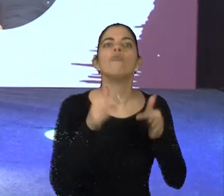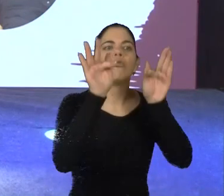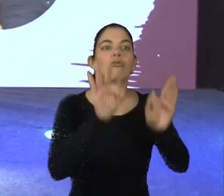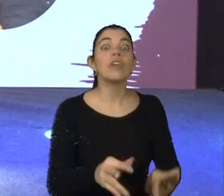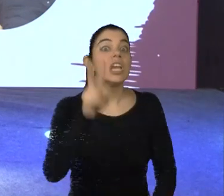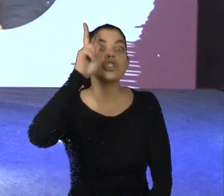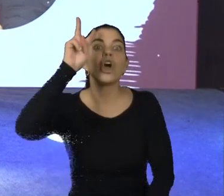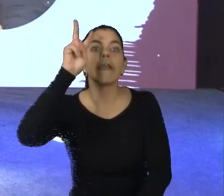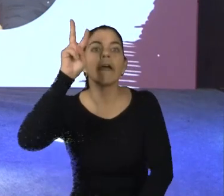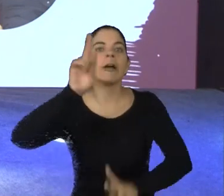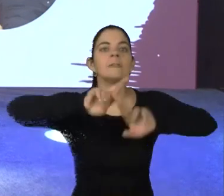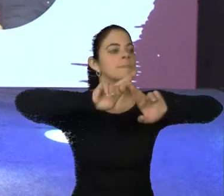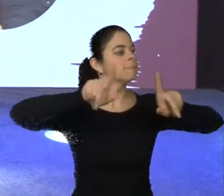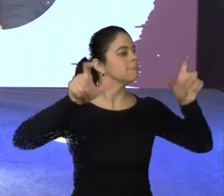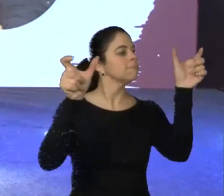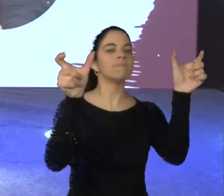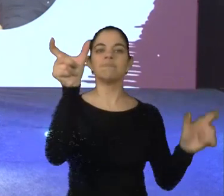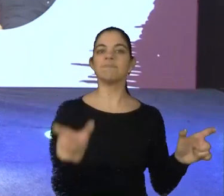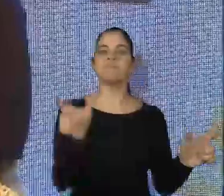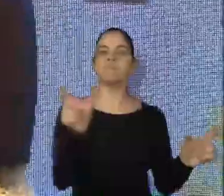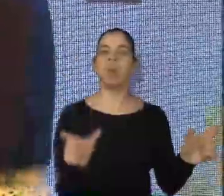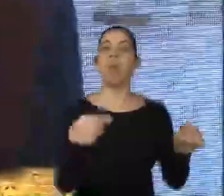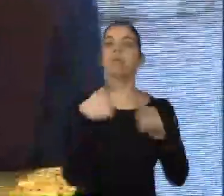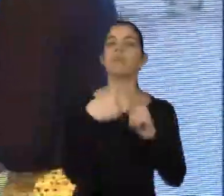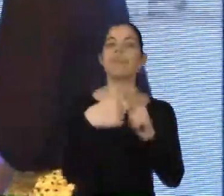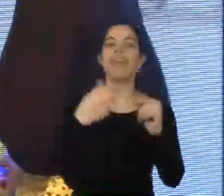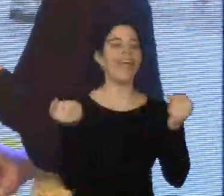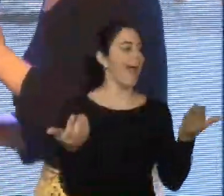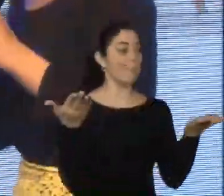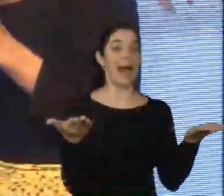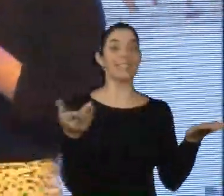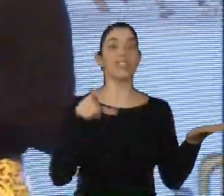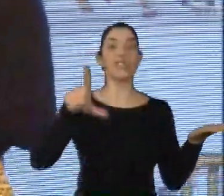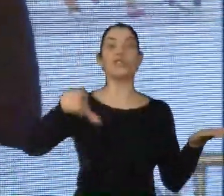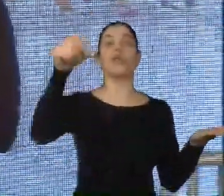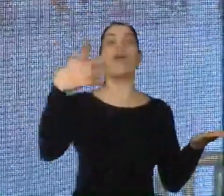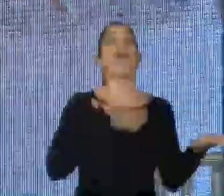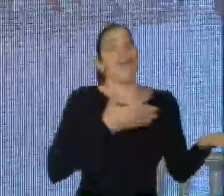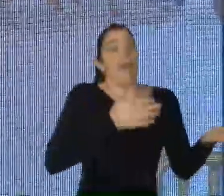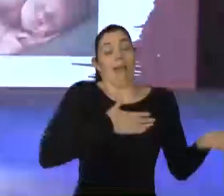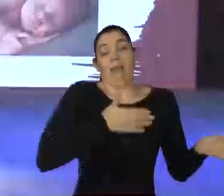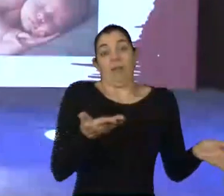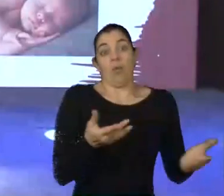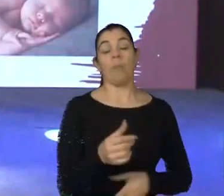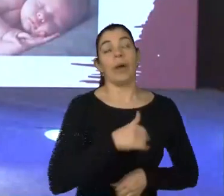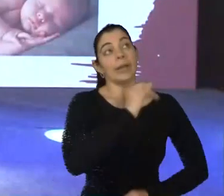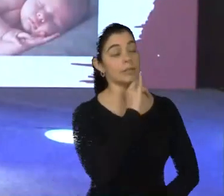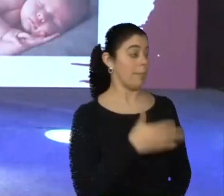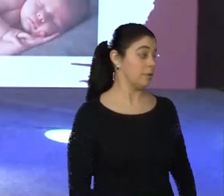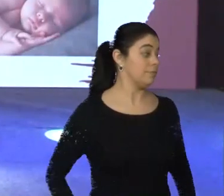história completamente diferente, baseadas nas escolhas do dia a dia. E que escolhas são essas? Olha, nós temos,